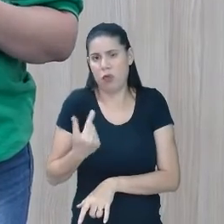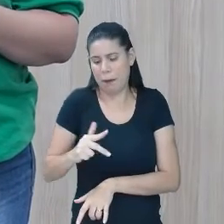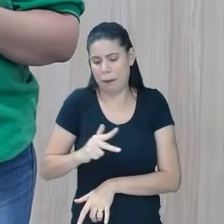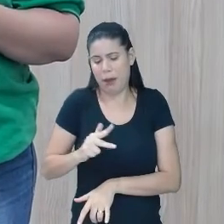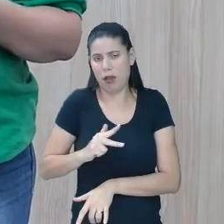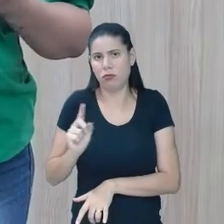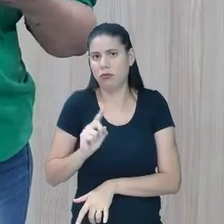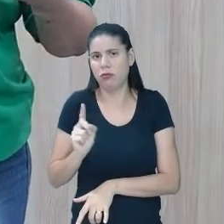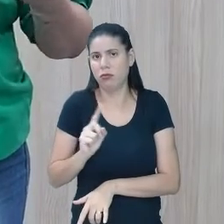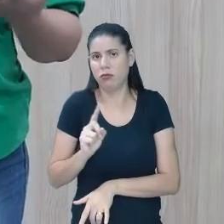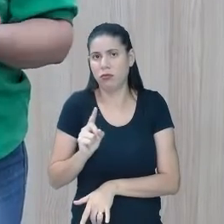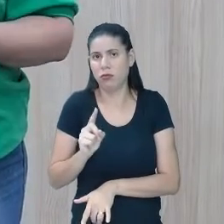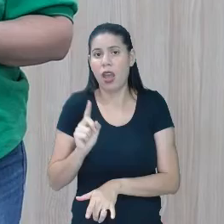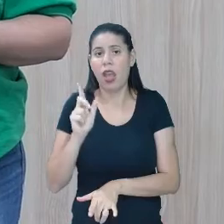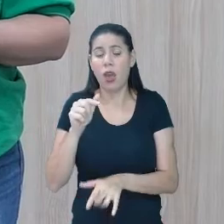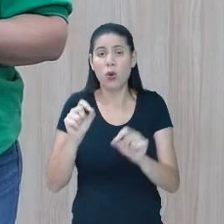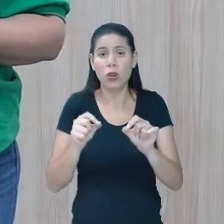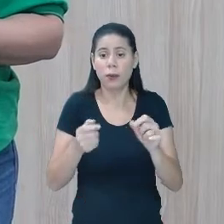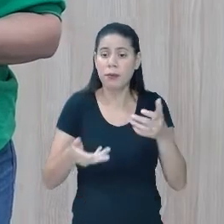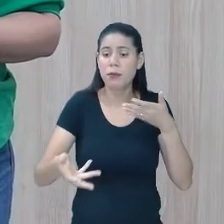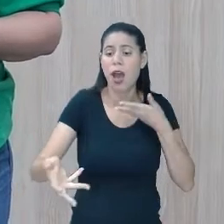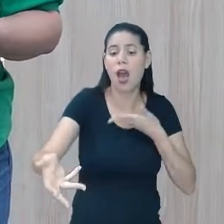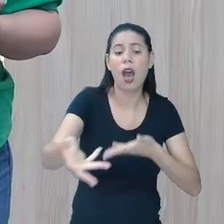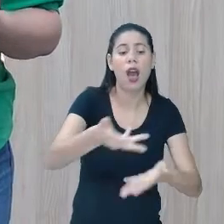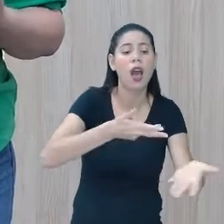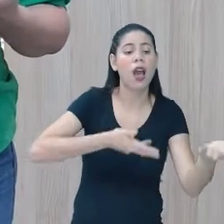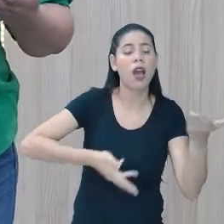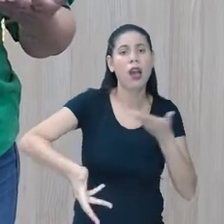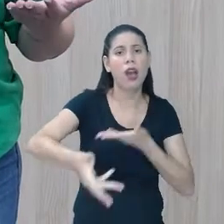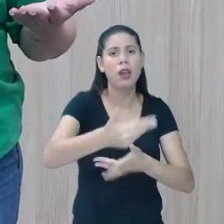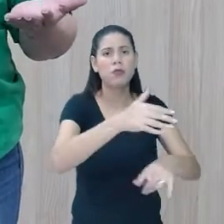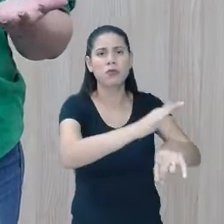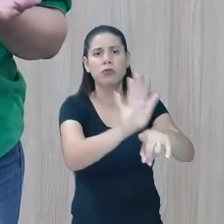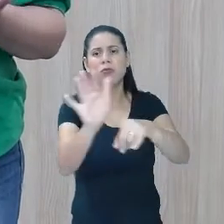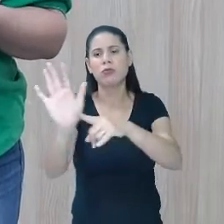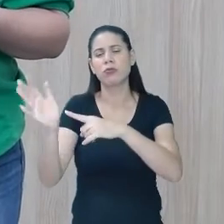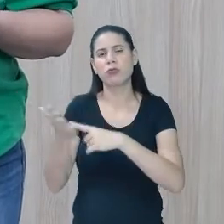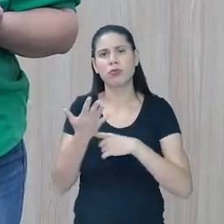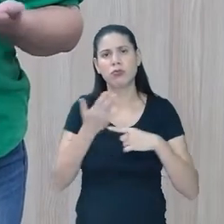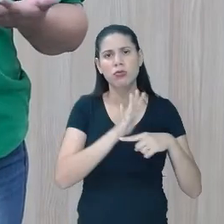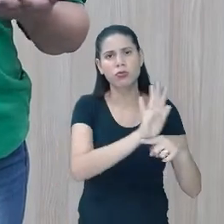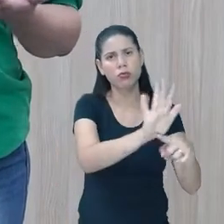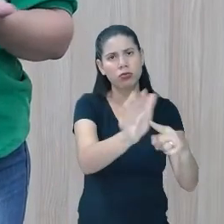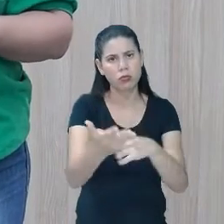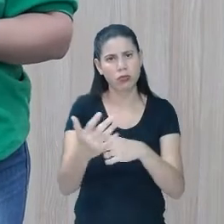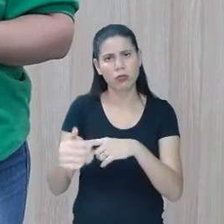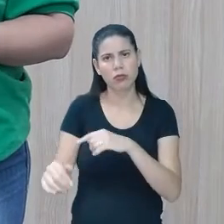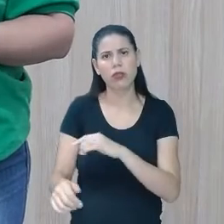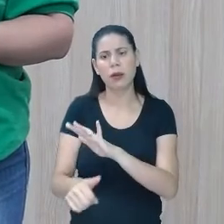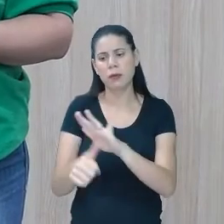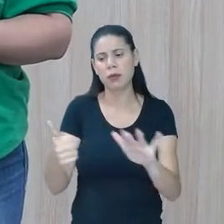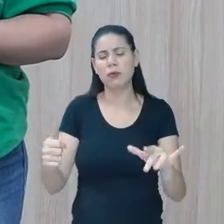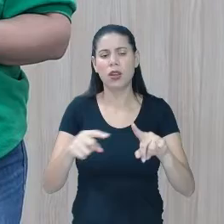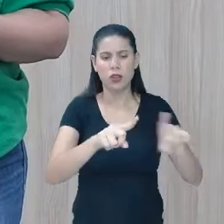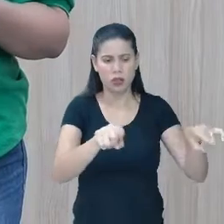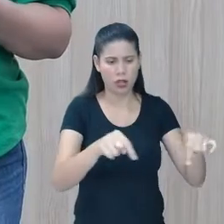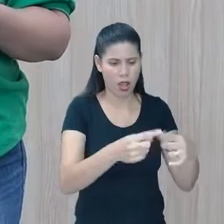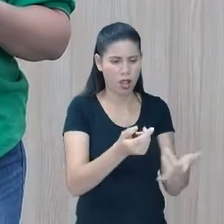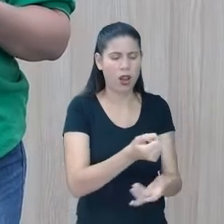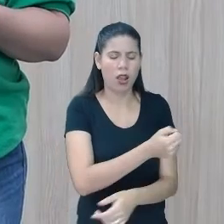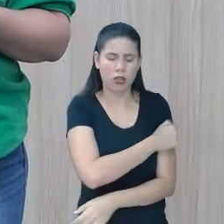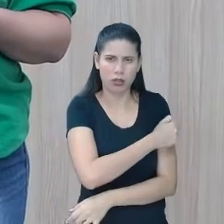É importante essa troca, essa colaboração. Primeiro, dos estudantes da própria sala.